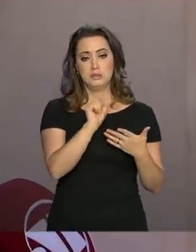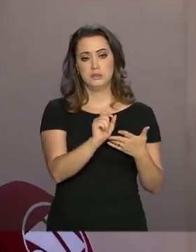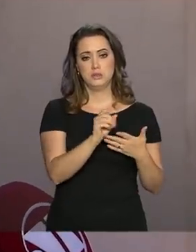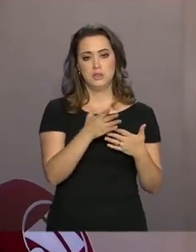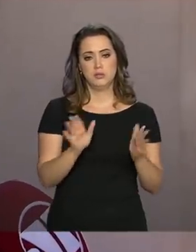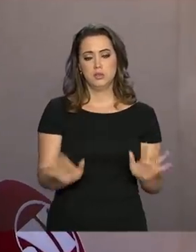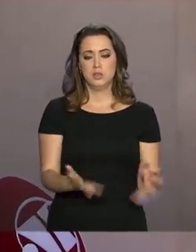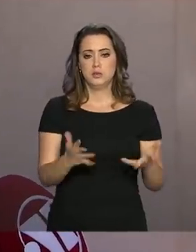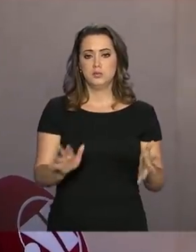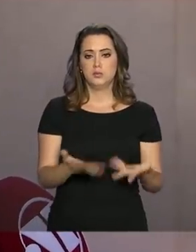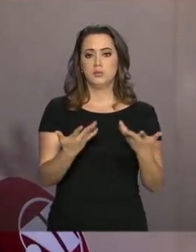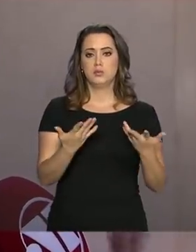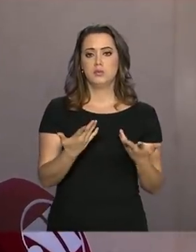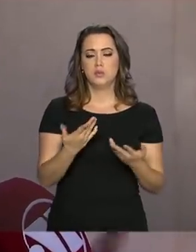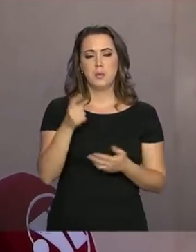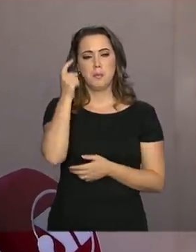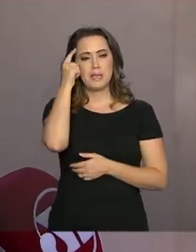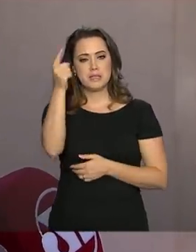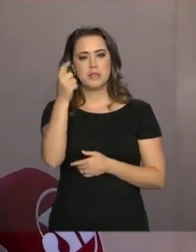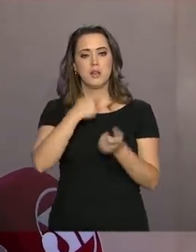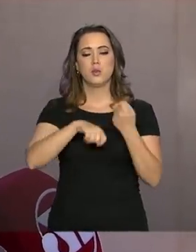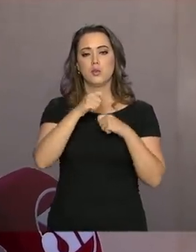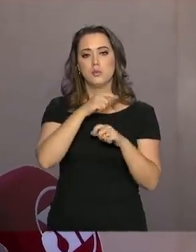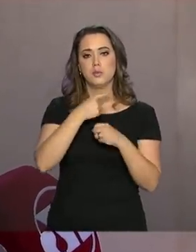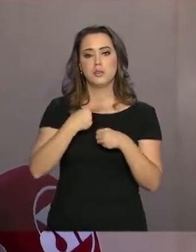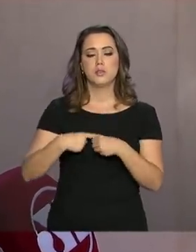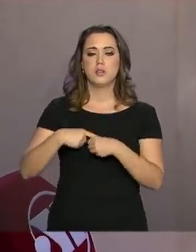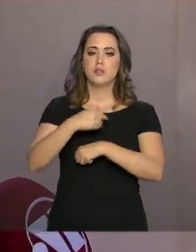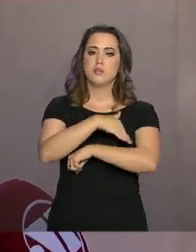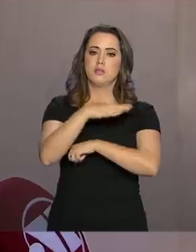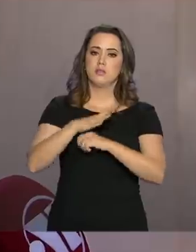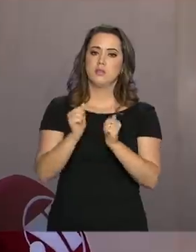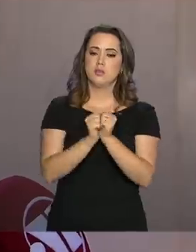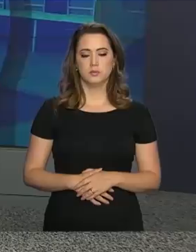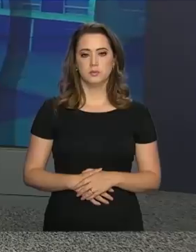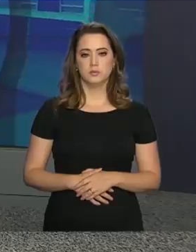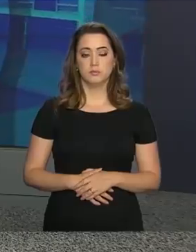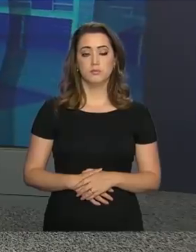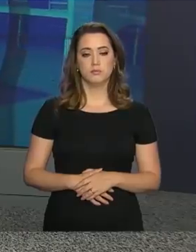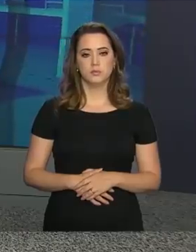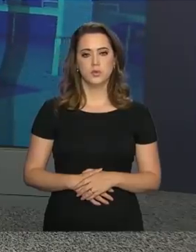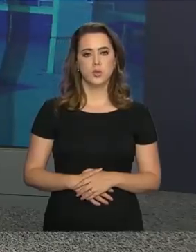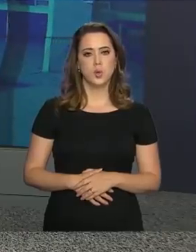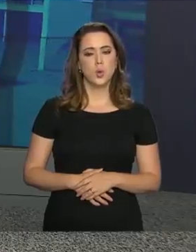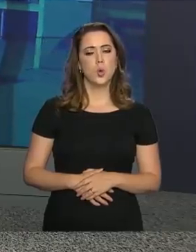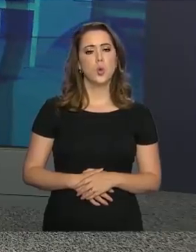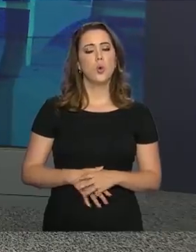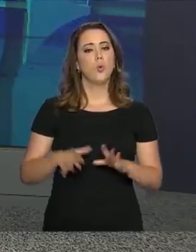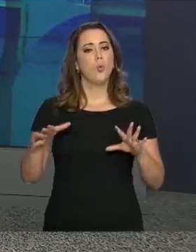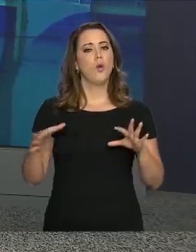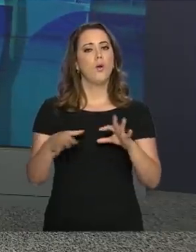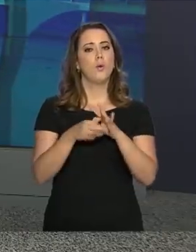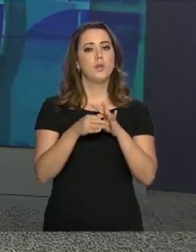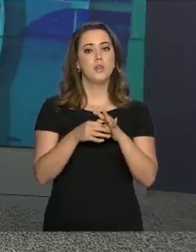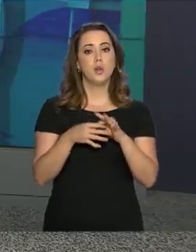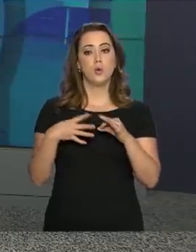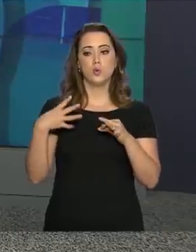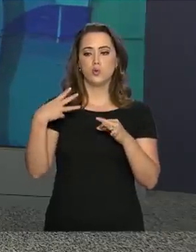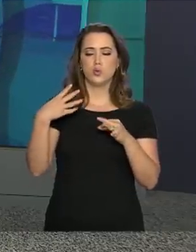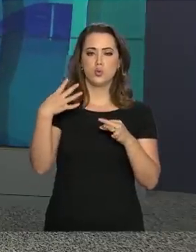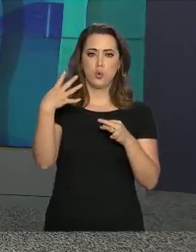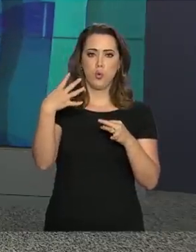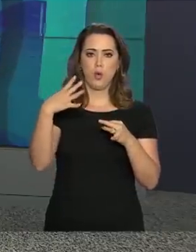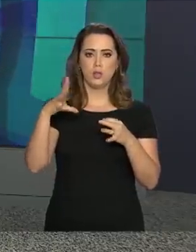fomentar, repensar a economia da cidade, junto com a prefeitura, obviamente. Com a fusão de quatro pastas, quase